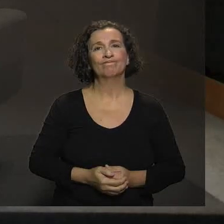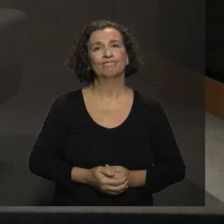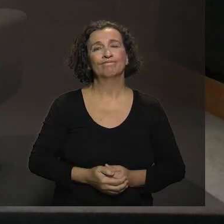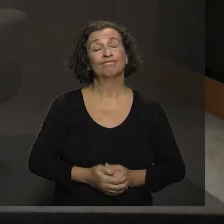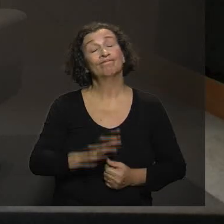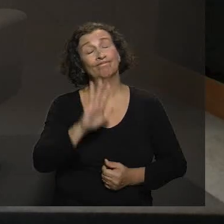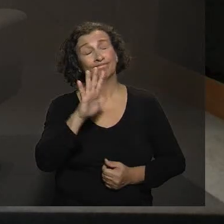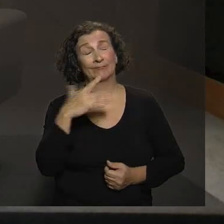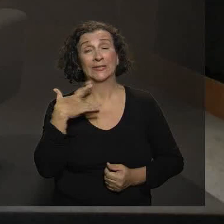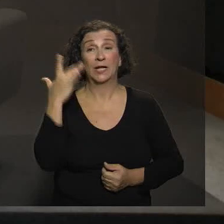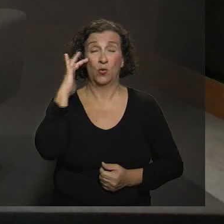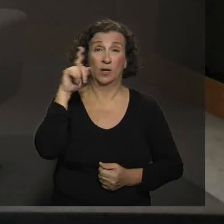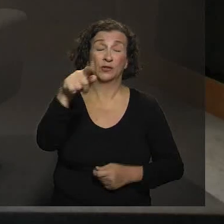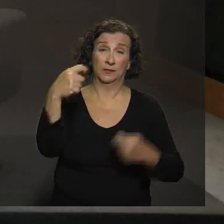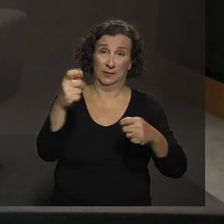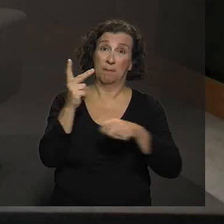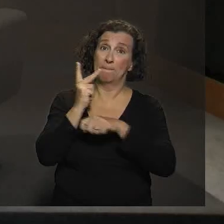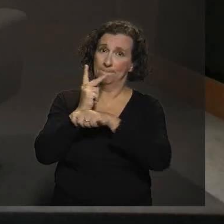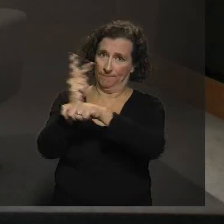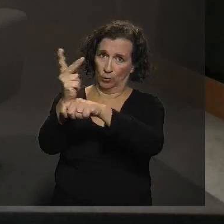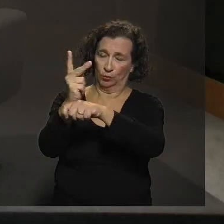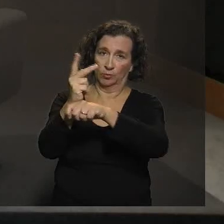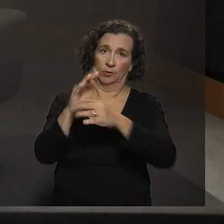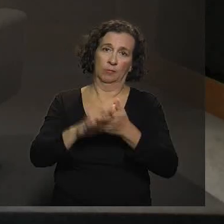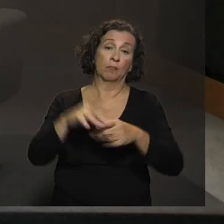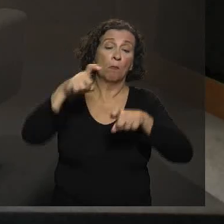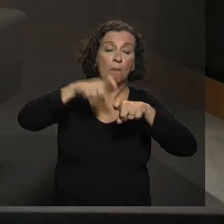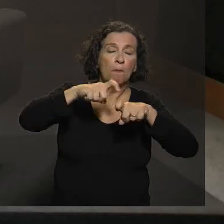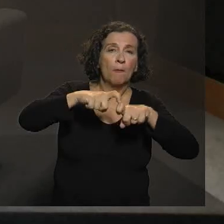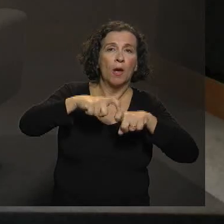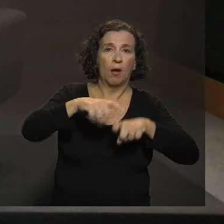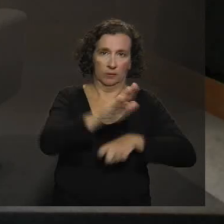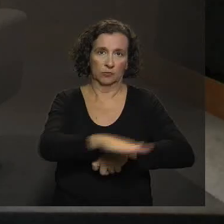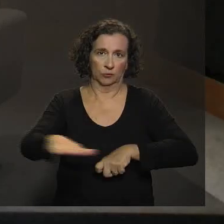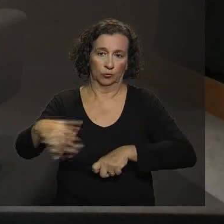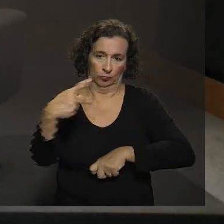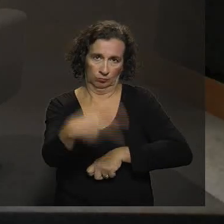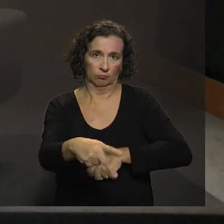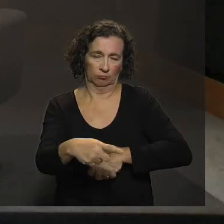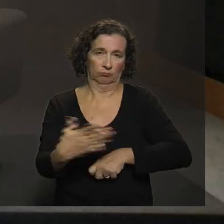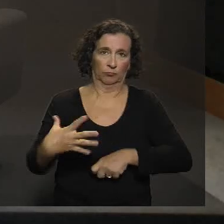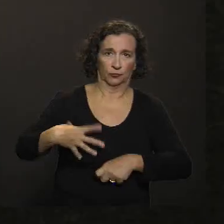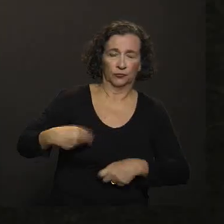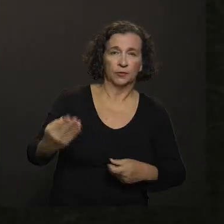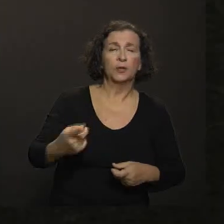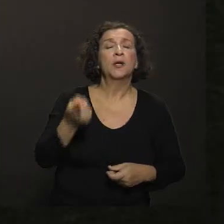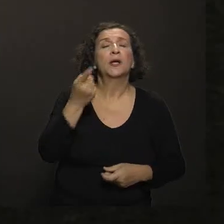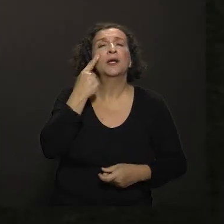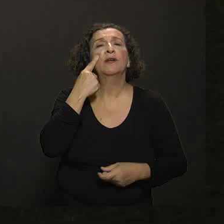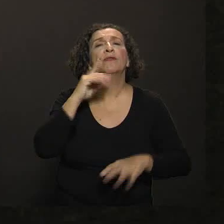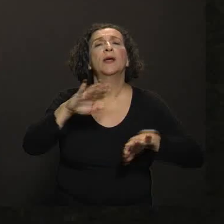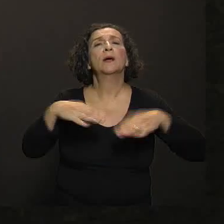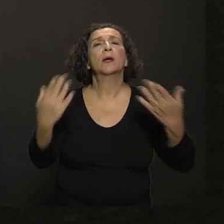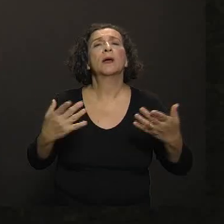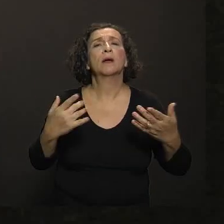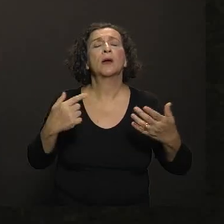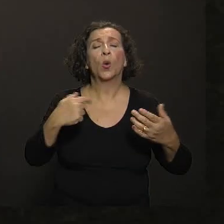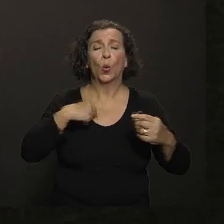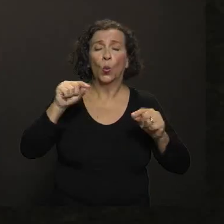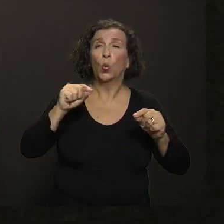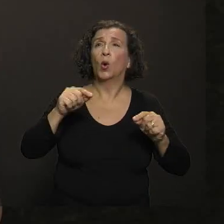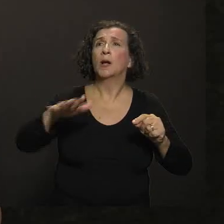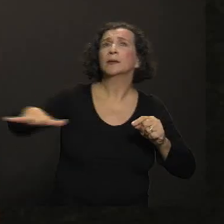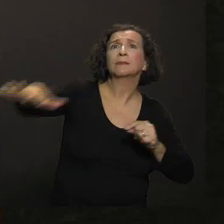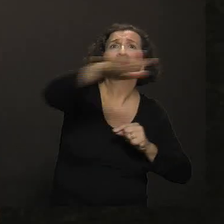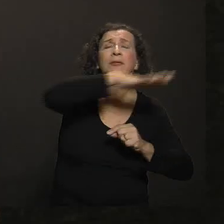É, eu acho que você tem que procurar o pediatra, no caso das crianças, e ver a situação epidemiológica, né? O que você tem na sua